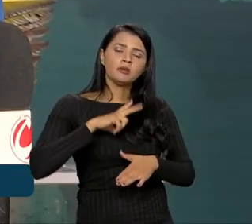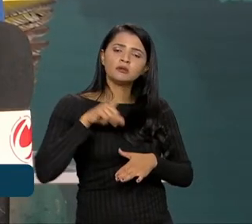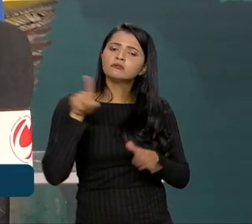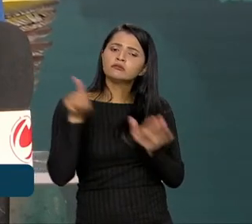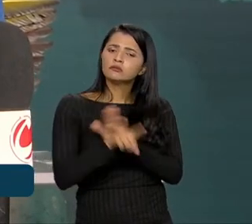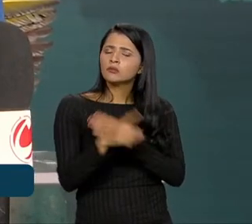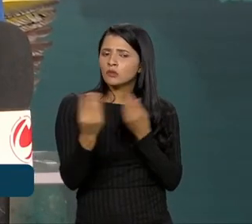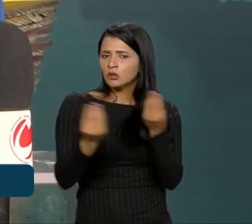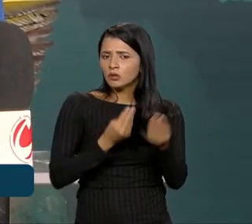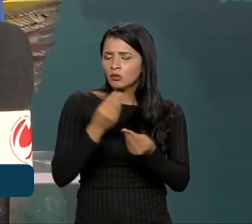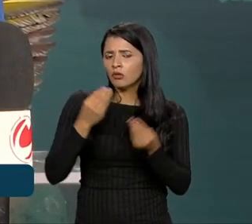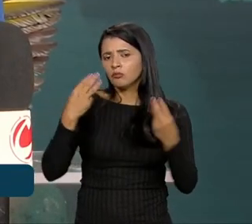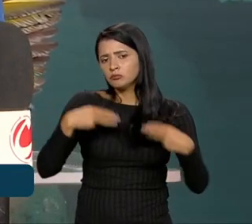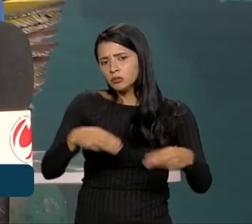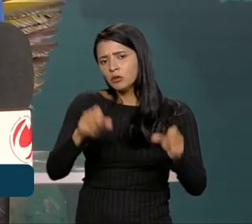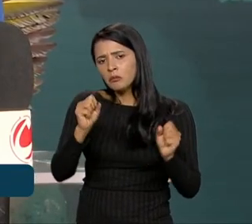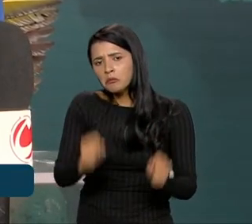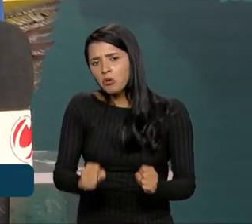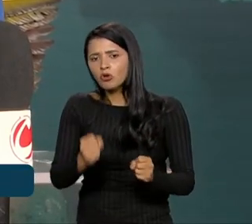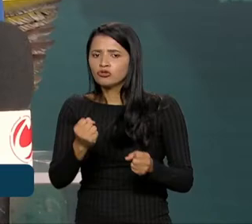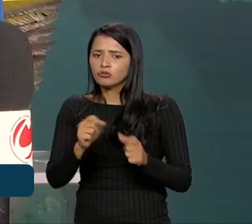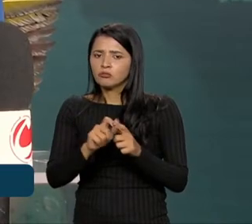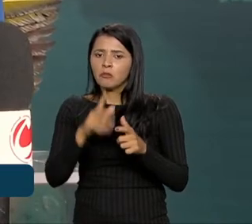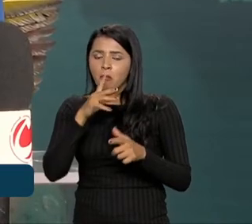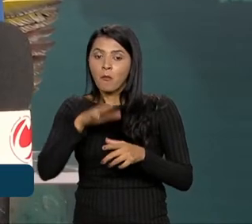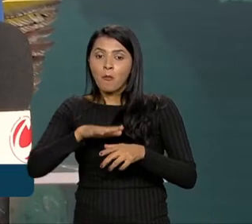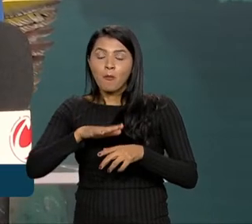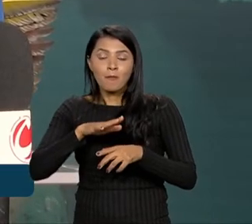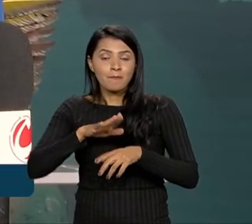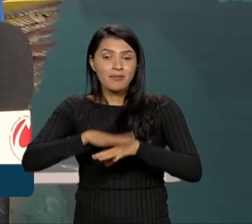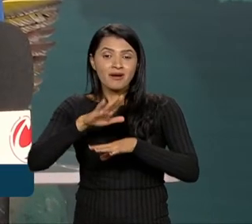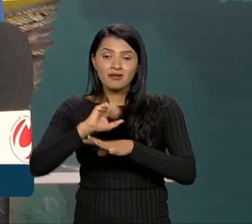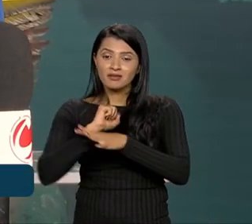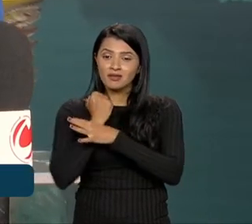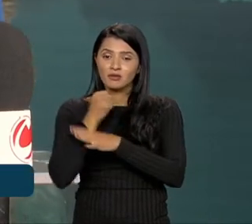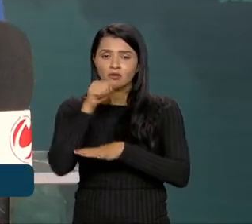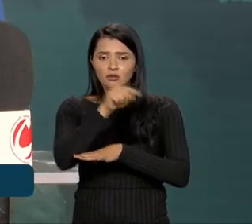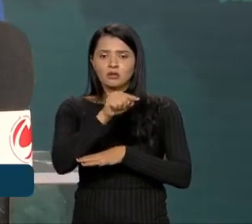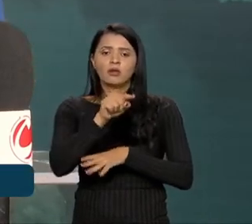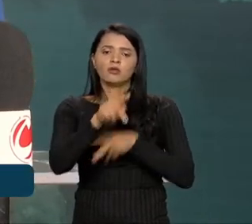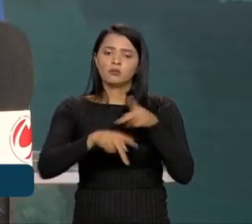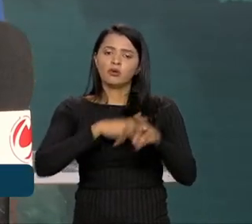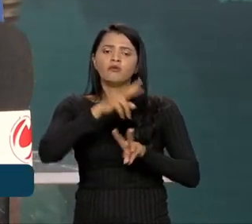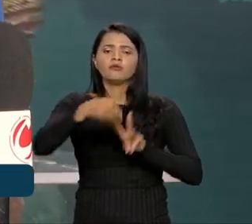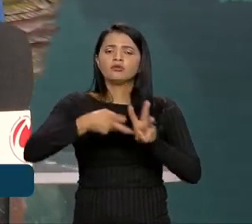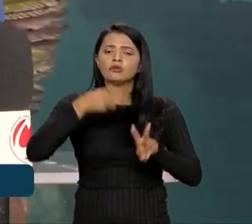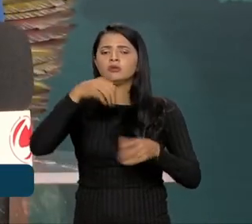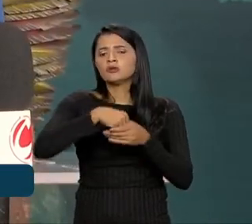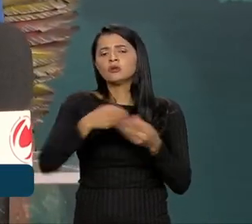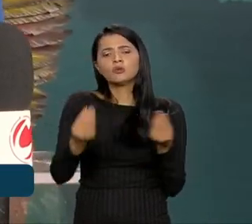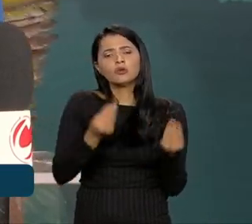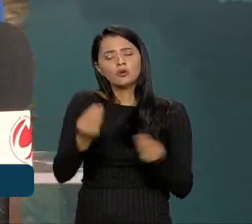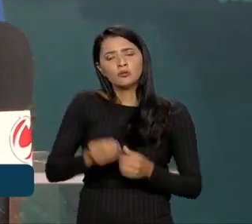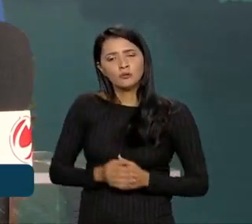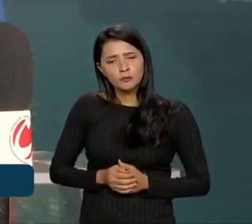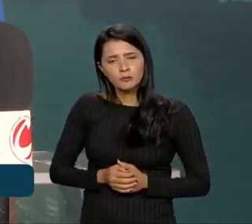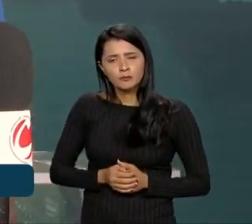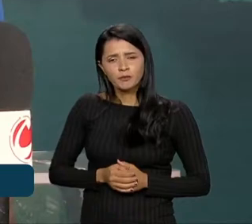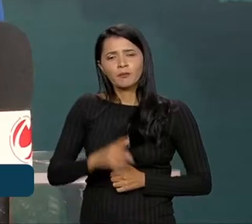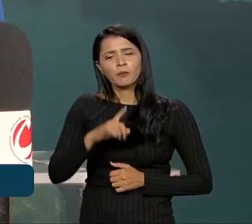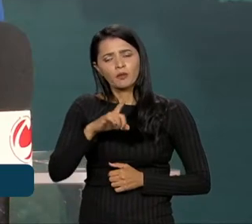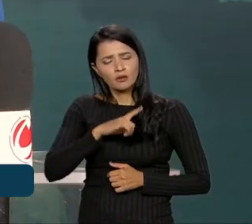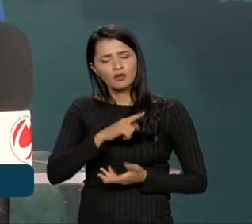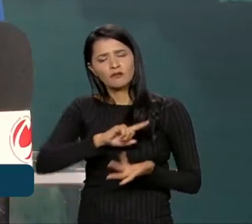como o Ministério pode reforçar a segurança dos povos indígenas na Amazônia. Olha, são muitas as medidas que precisam ser